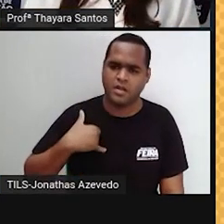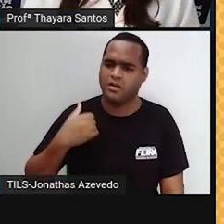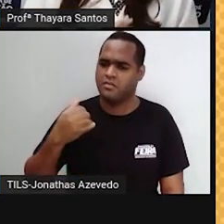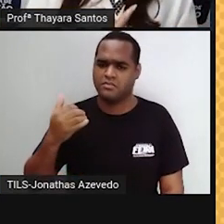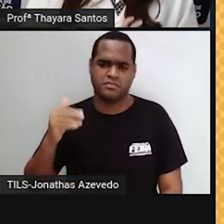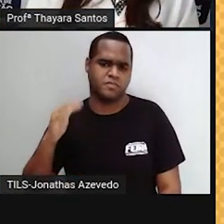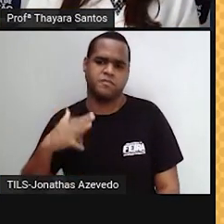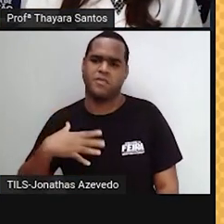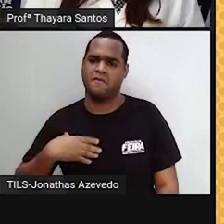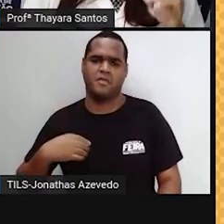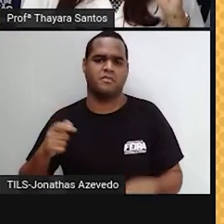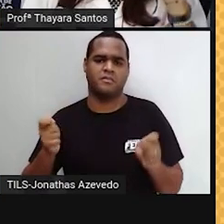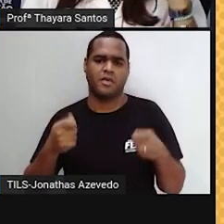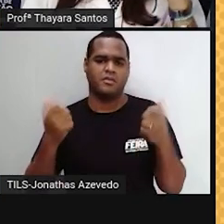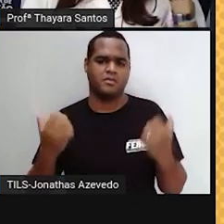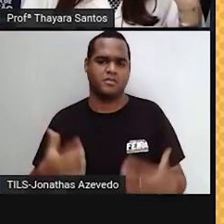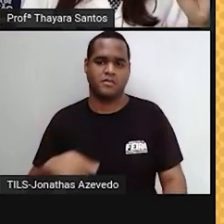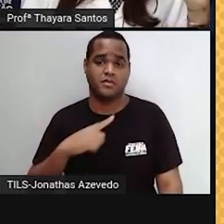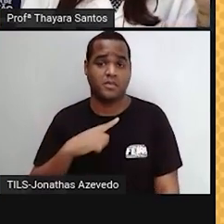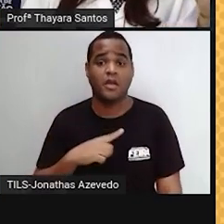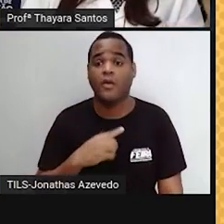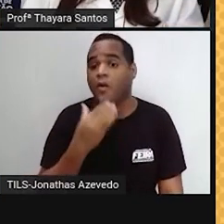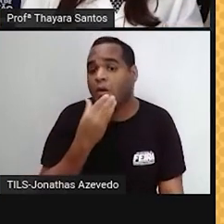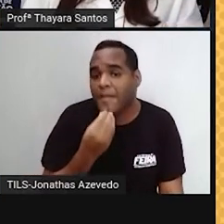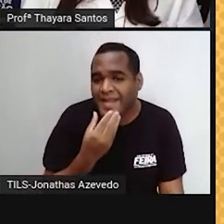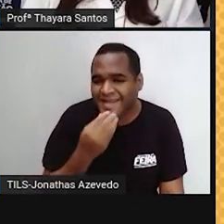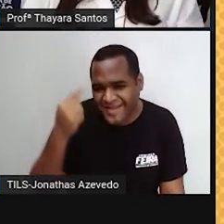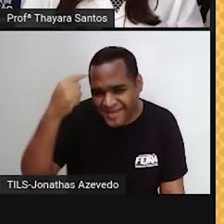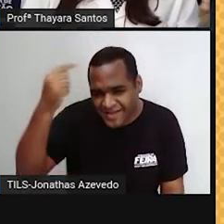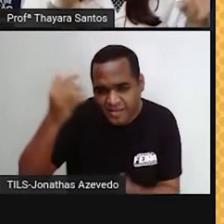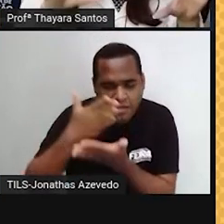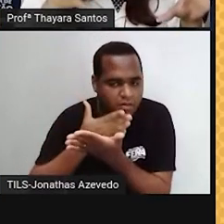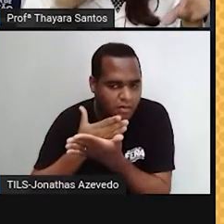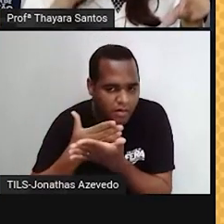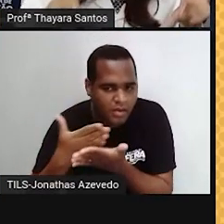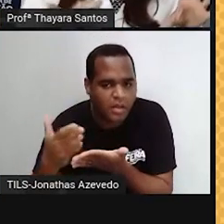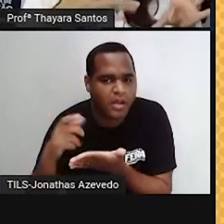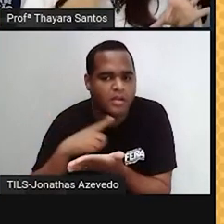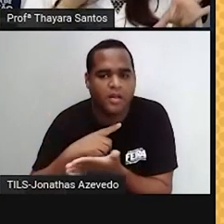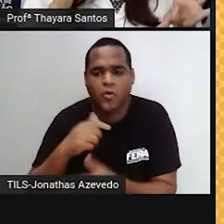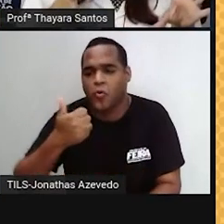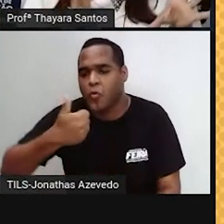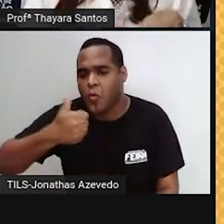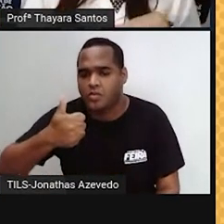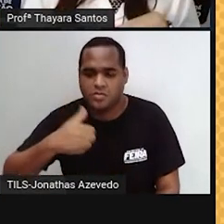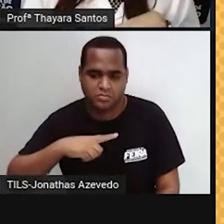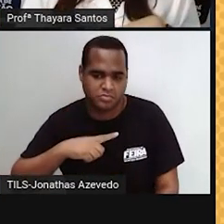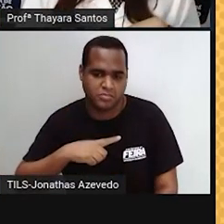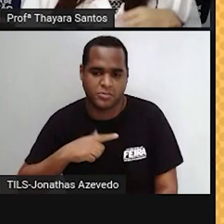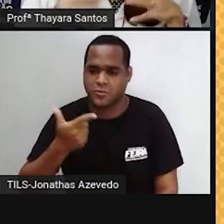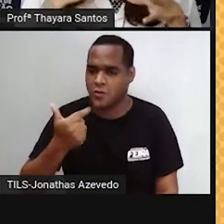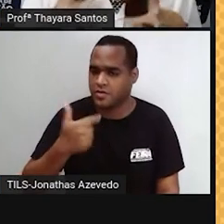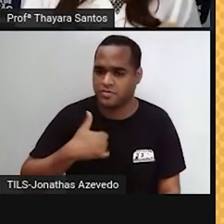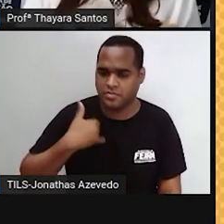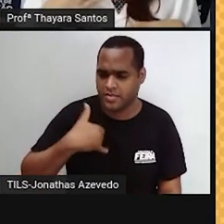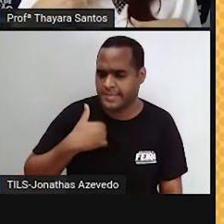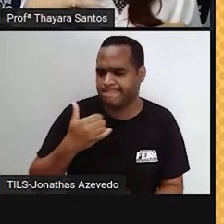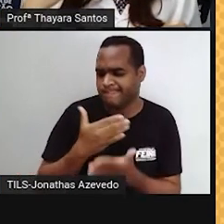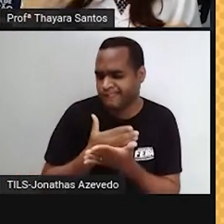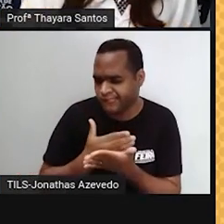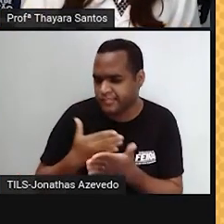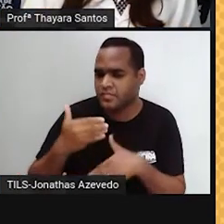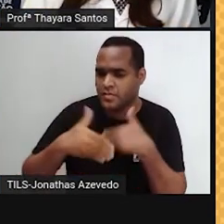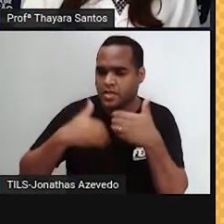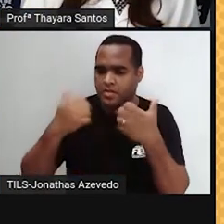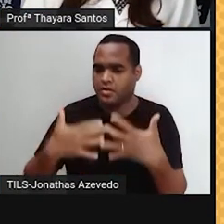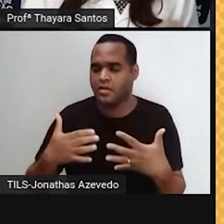tendo filhos. Por quê? Porque o homem, desde a puberdade, desde ali dos 11, 12 anos, ele começa a